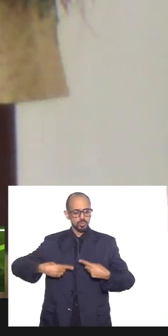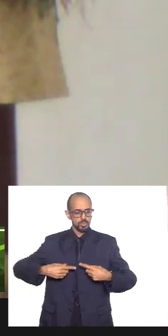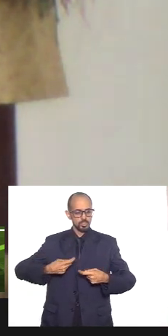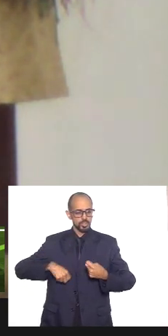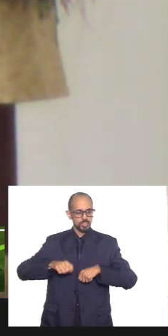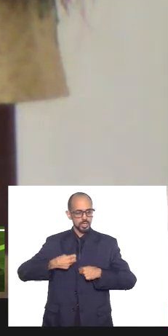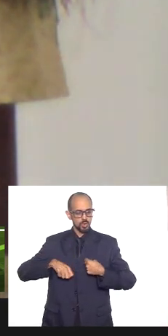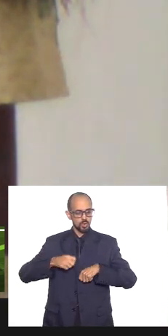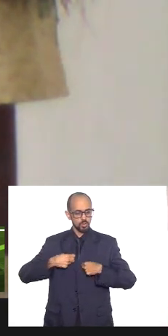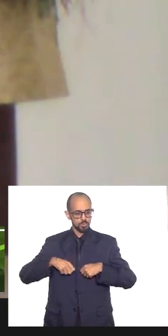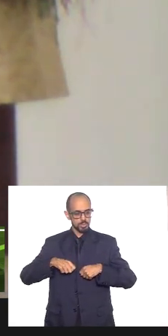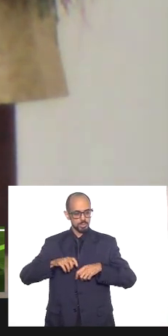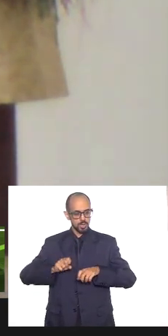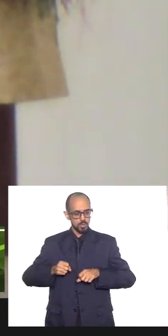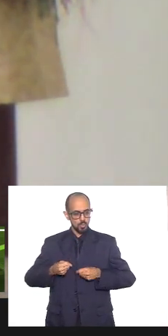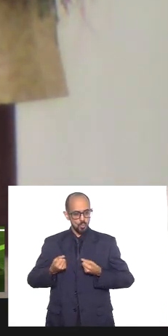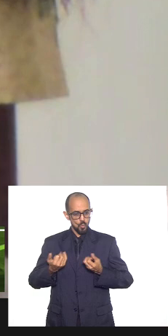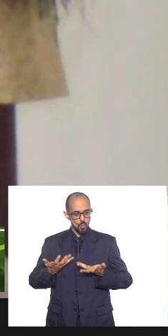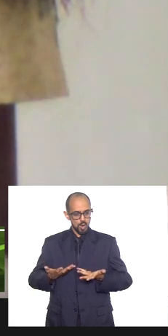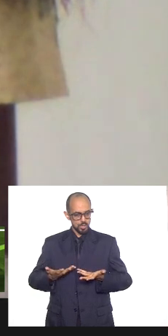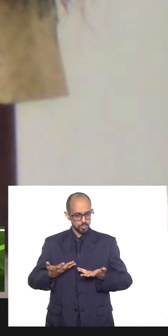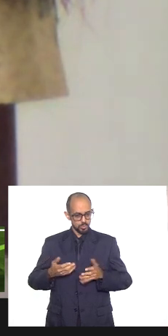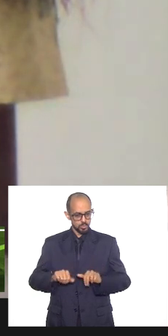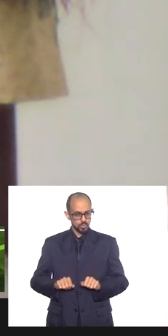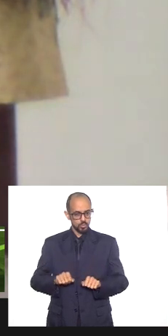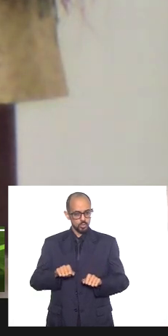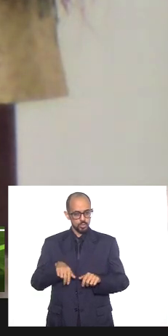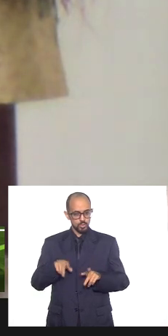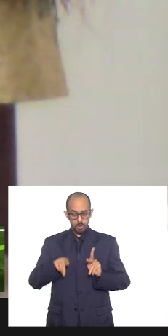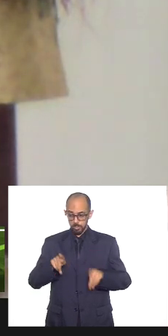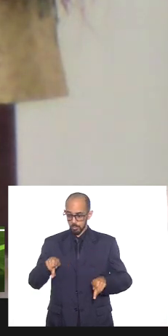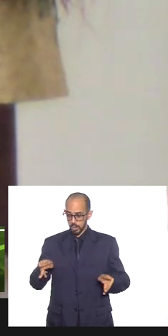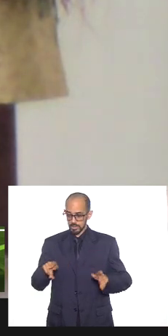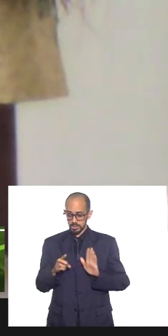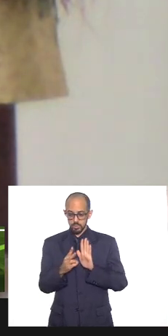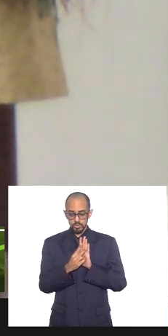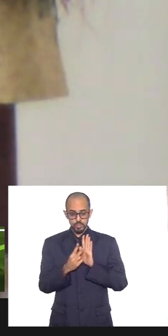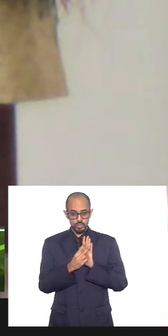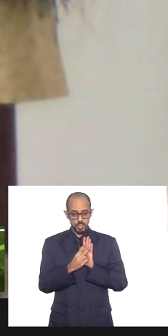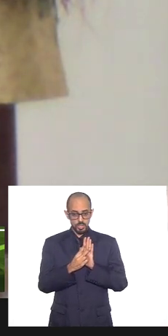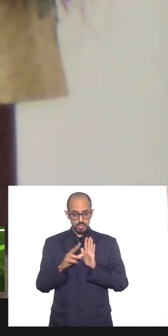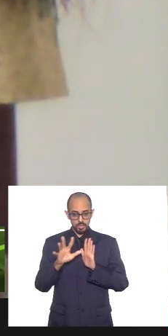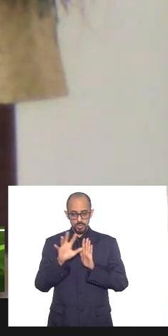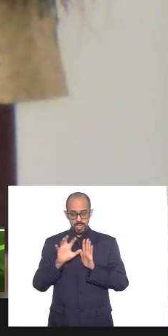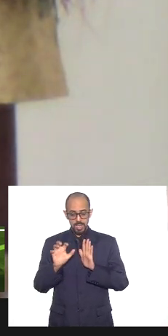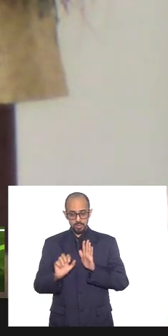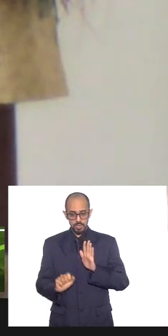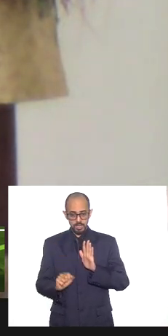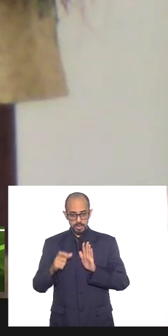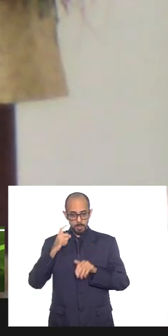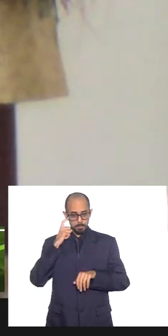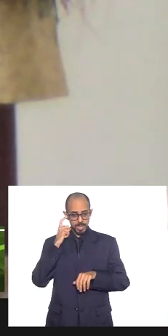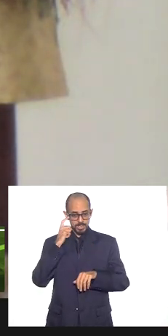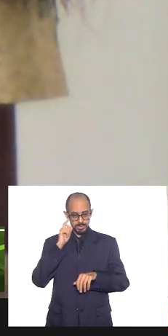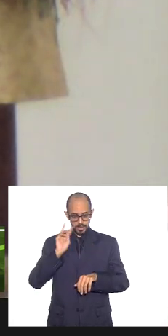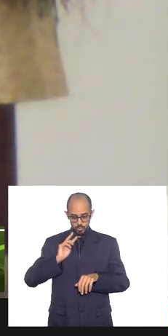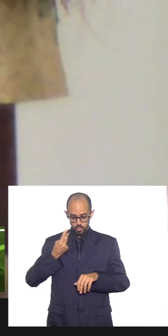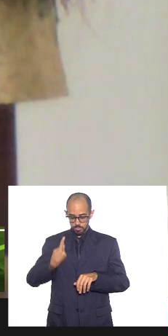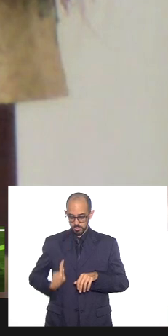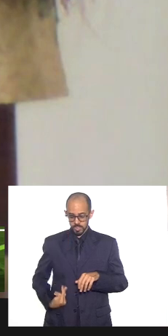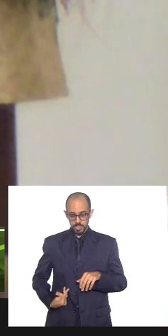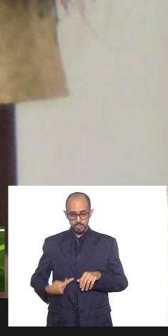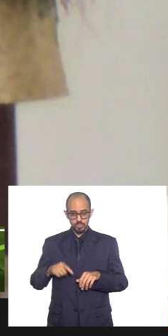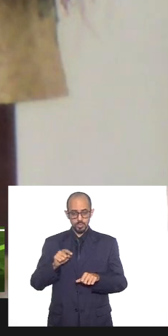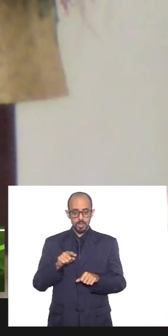quando quando o povo indígena quando os africanos pensam o ser humano ele pensa num ser